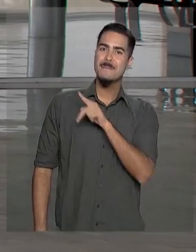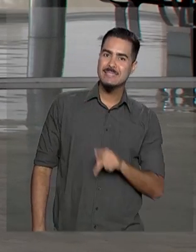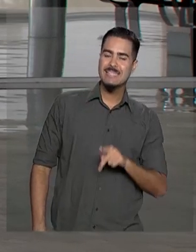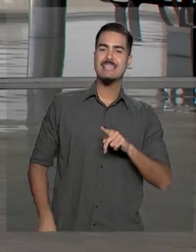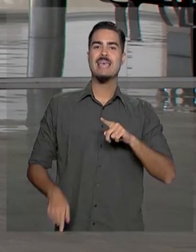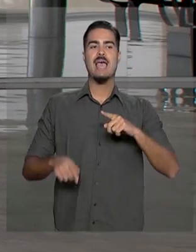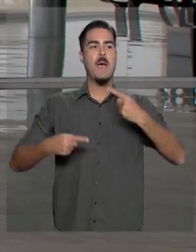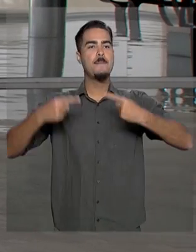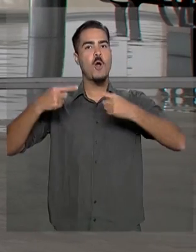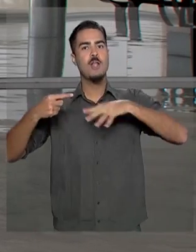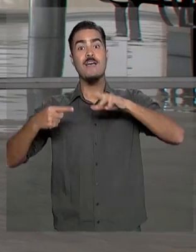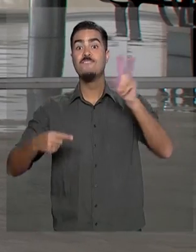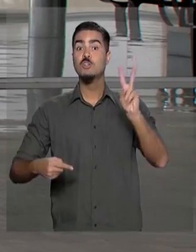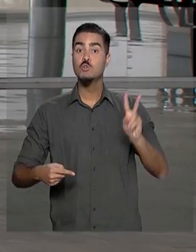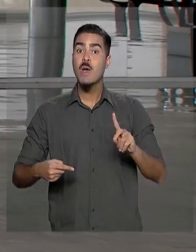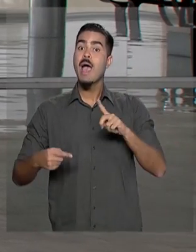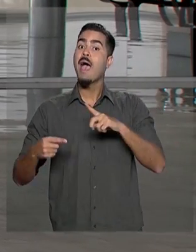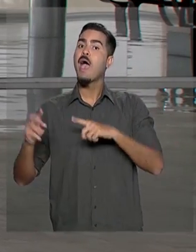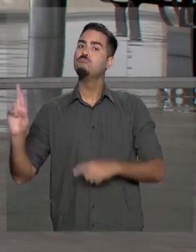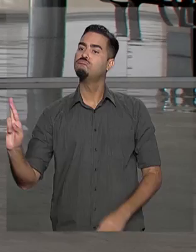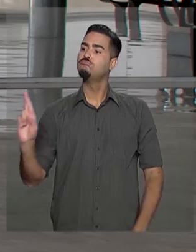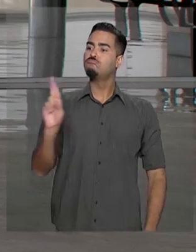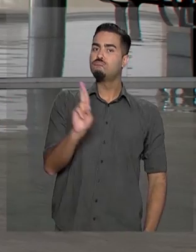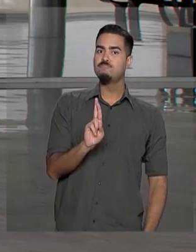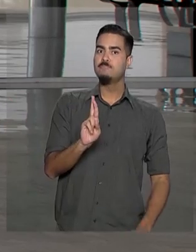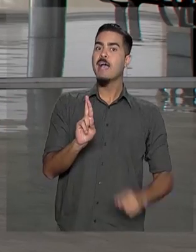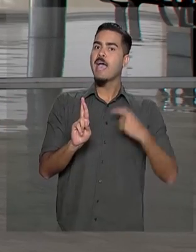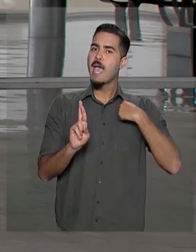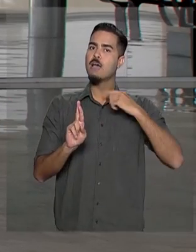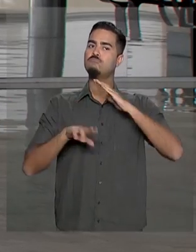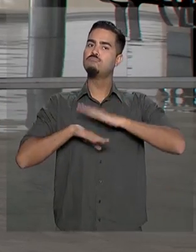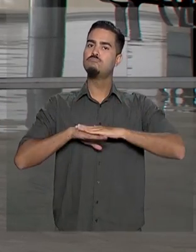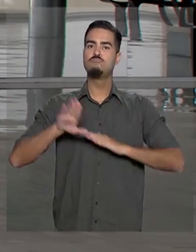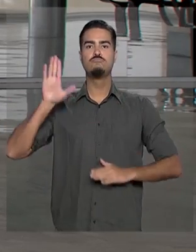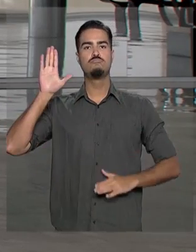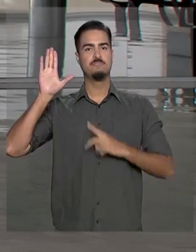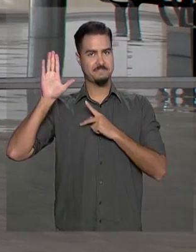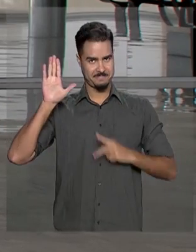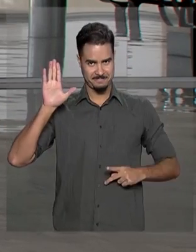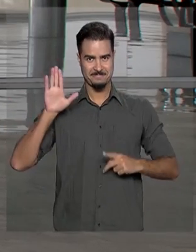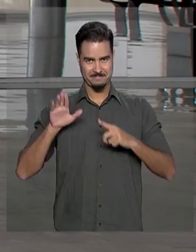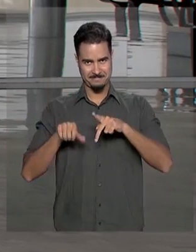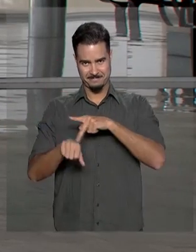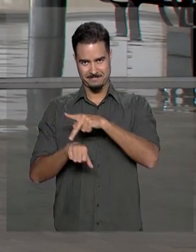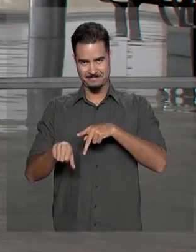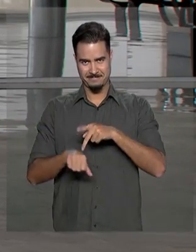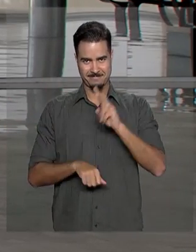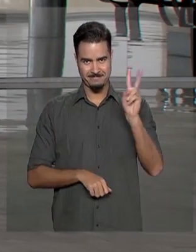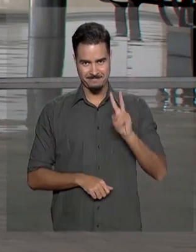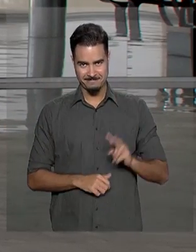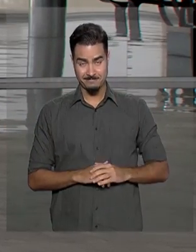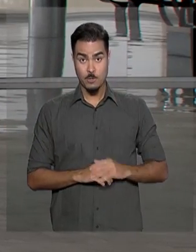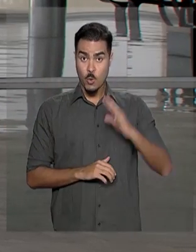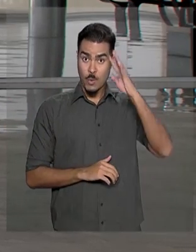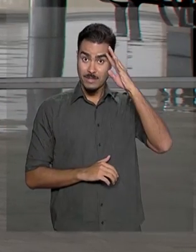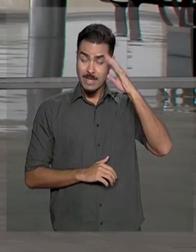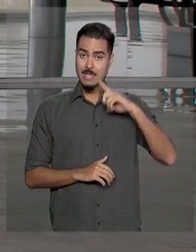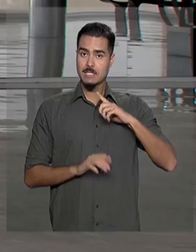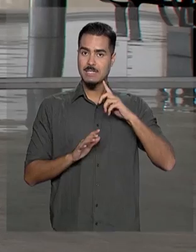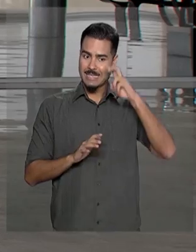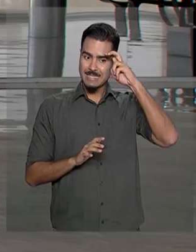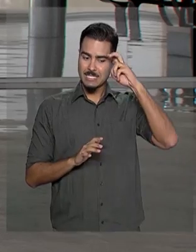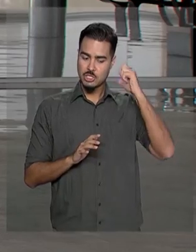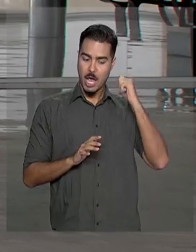Venezuela e presidente encarregado do país. Nesta quarta-feira, a reunião do Conselho Nacional de Defesa